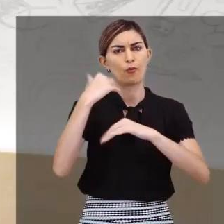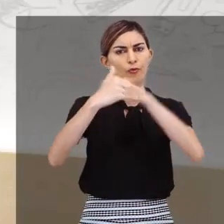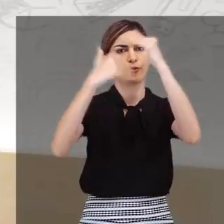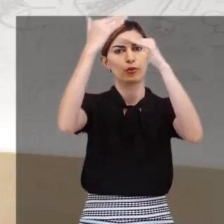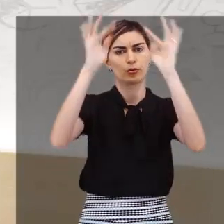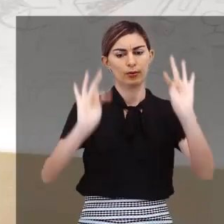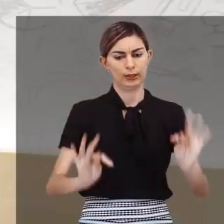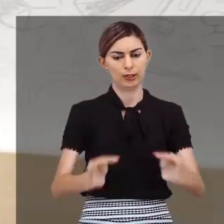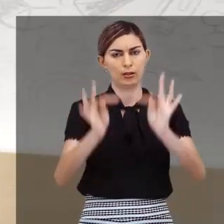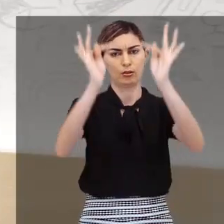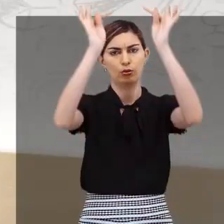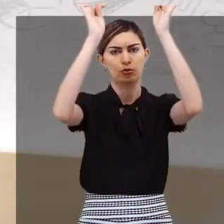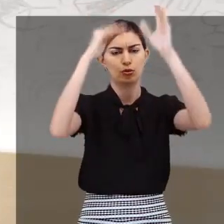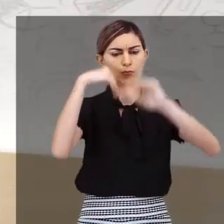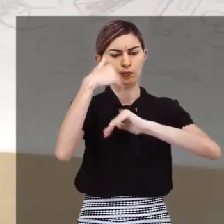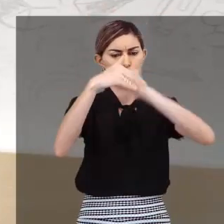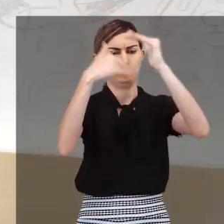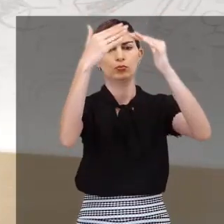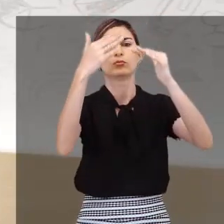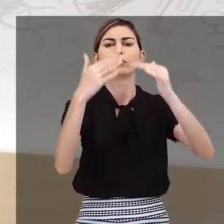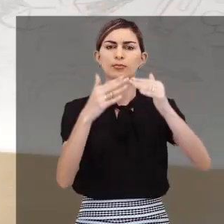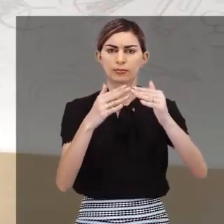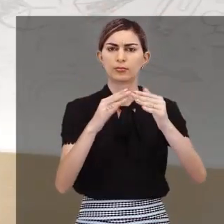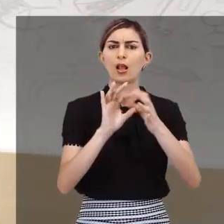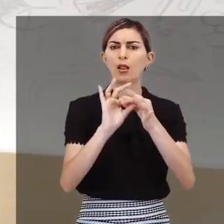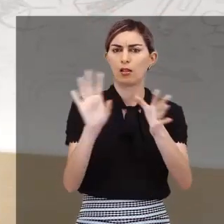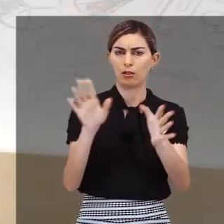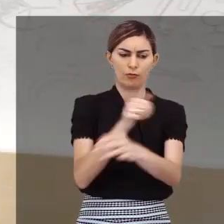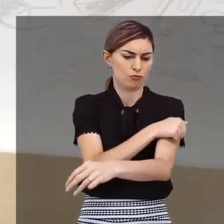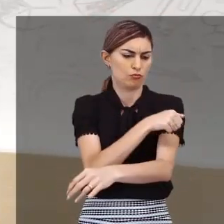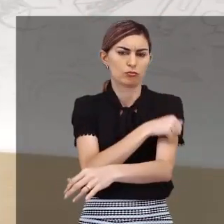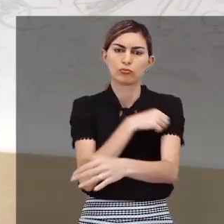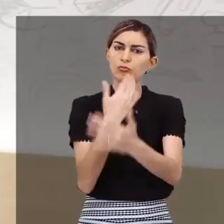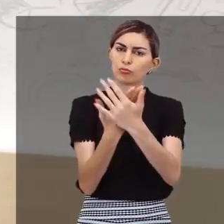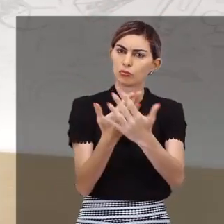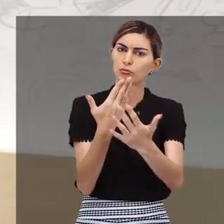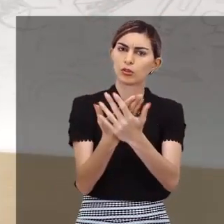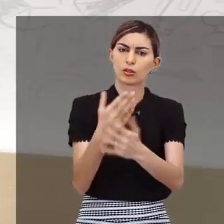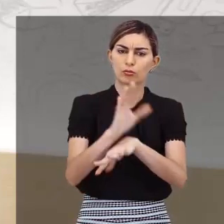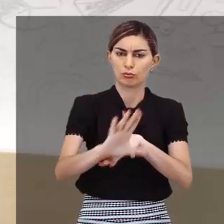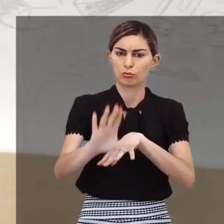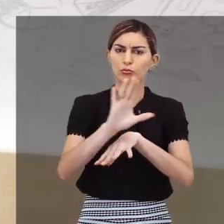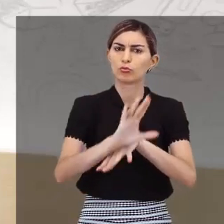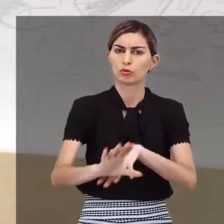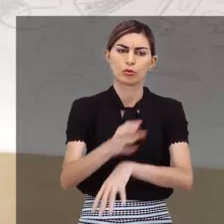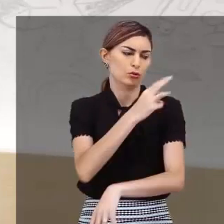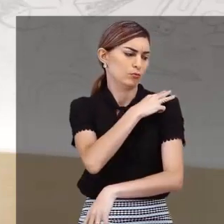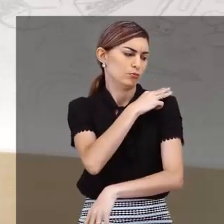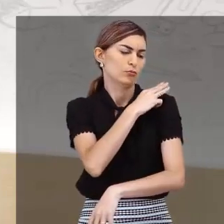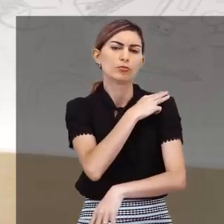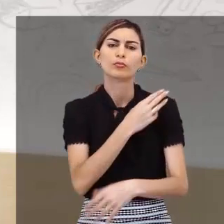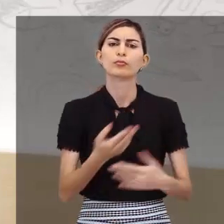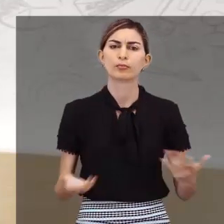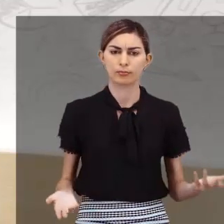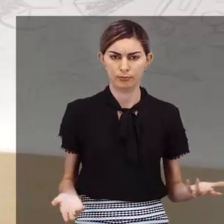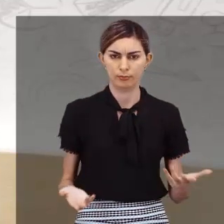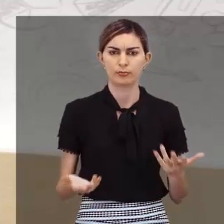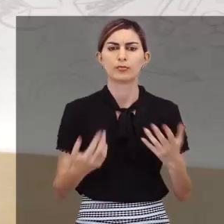tecnologia disponível para os estudantes que estão cursando o ensino médio,